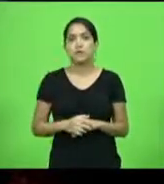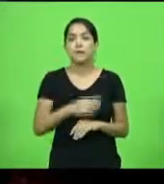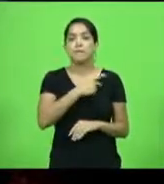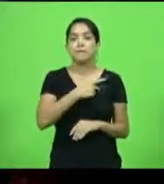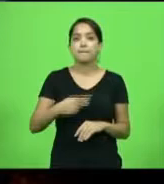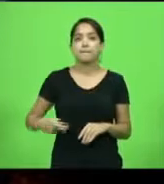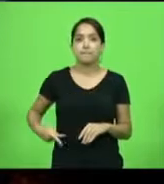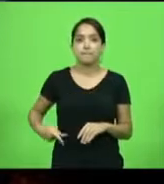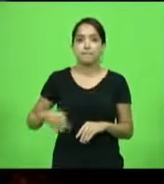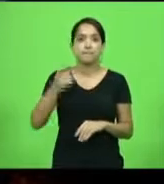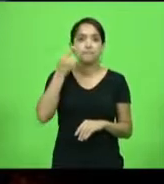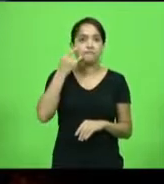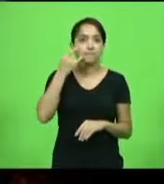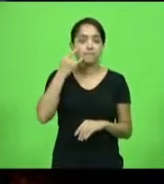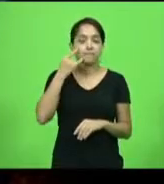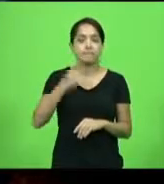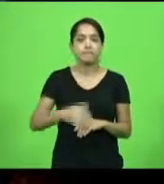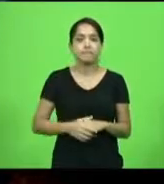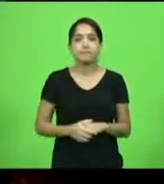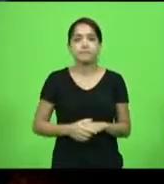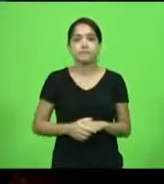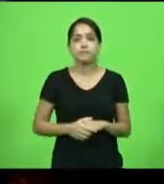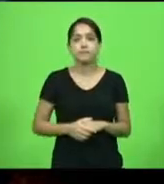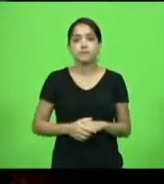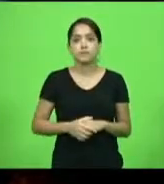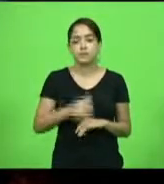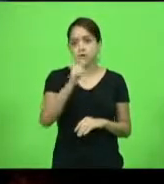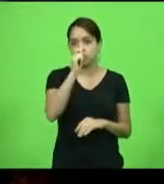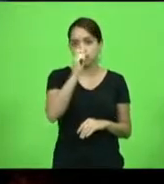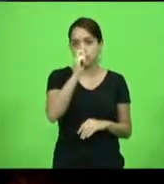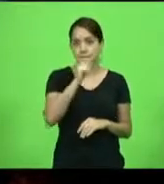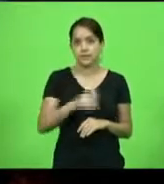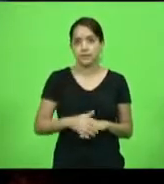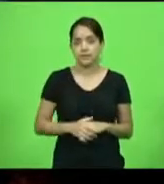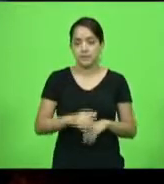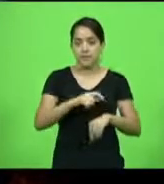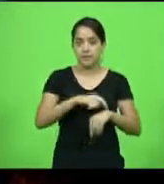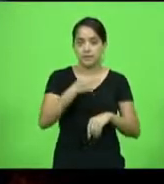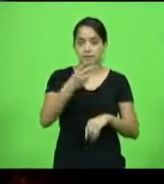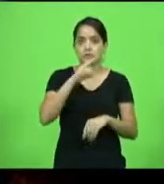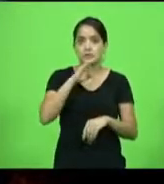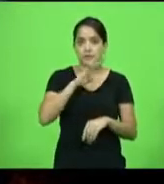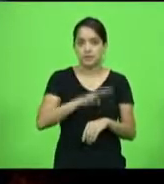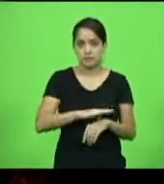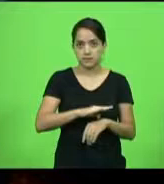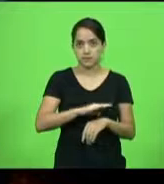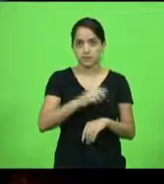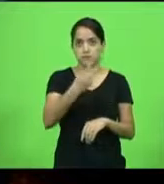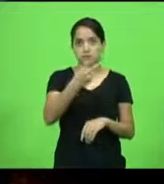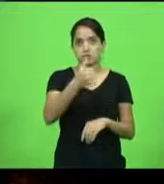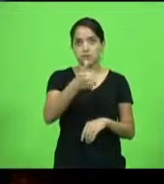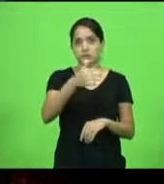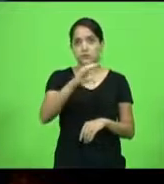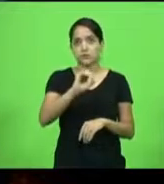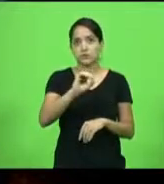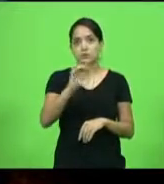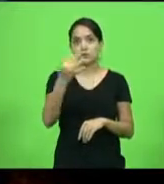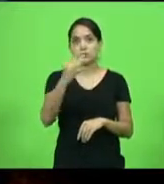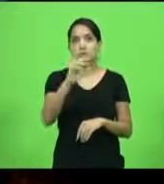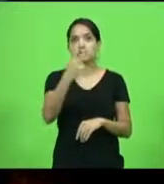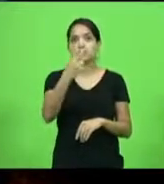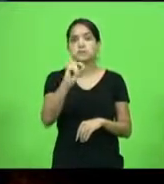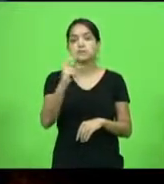Presidência, deputados Mauro de Nadal, João Amin, às 14 horas e 15 minutos do dia 10 de fevereiro de